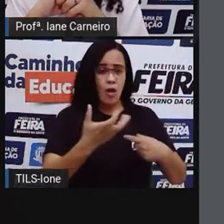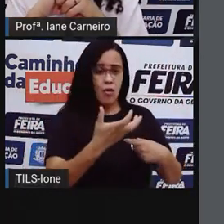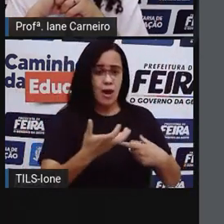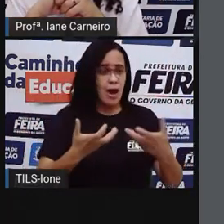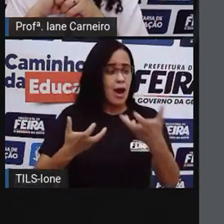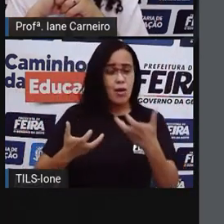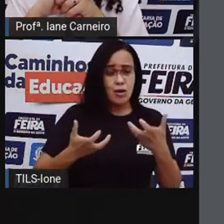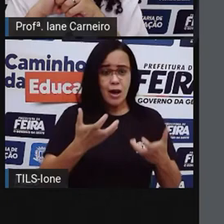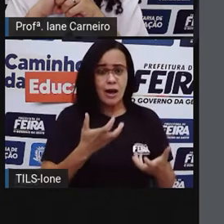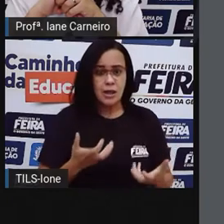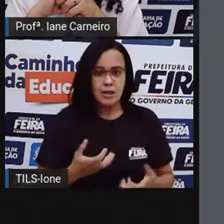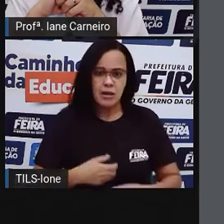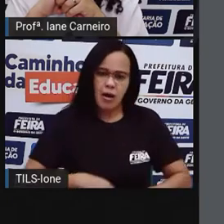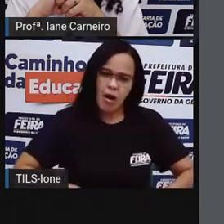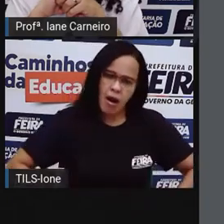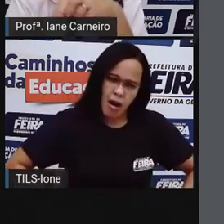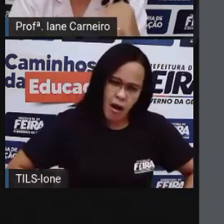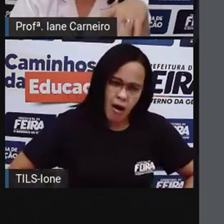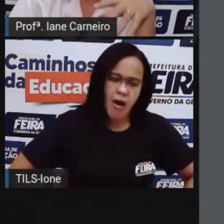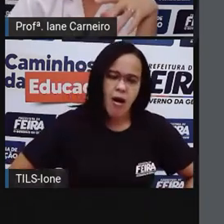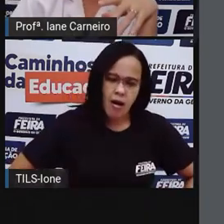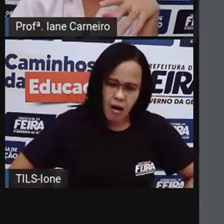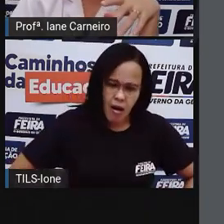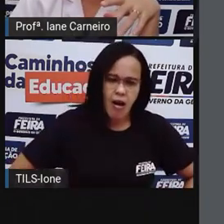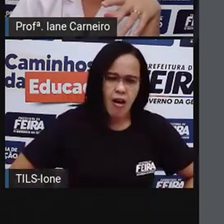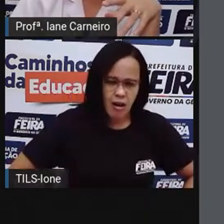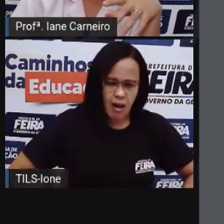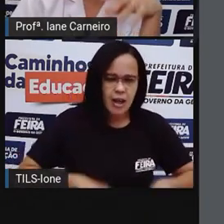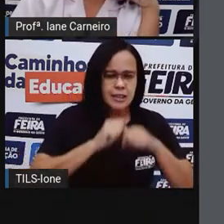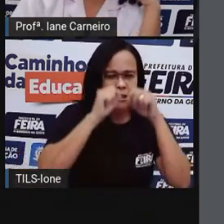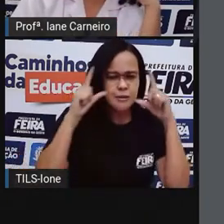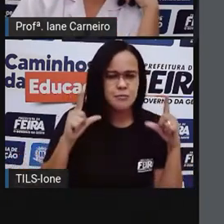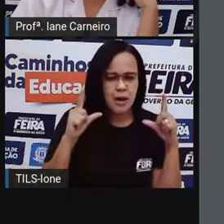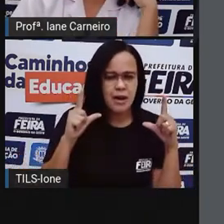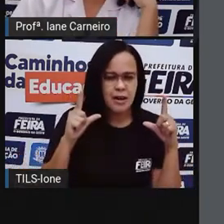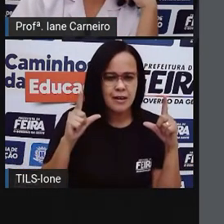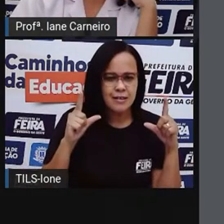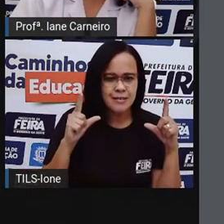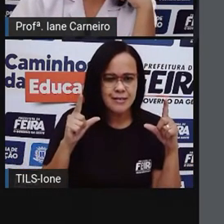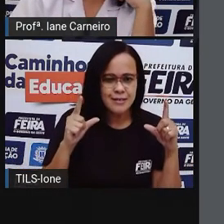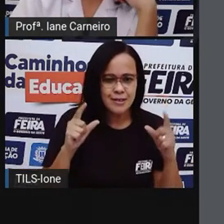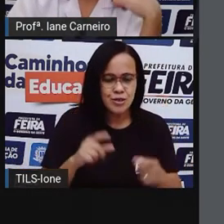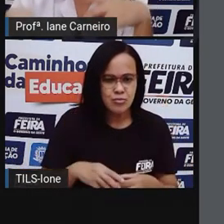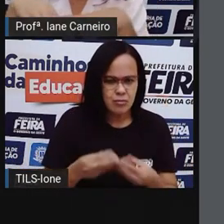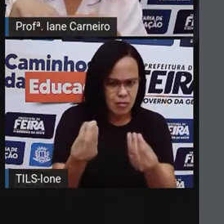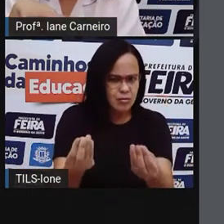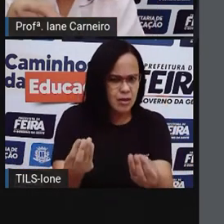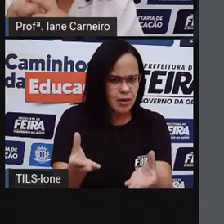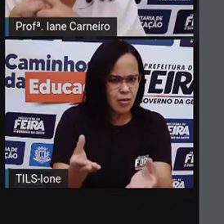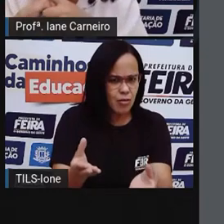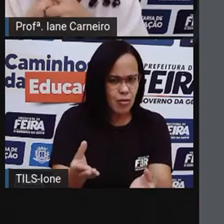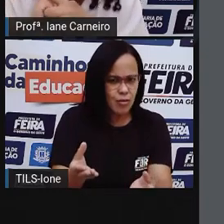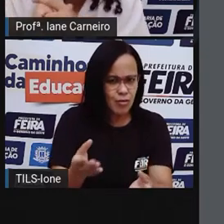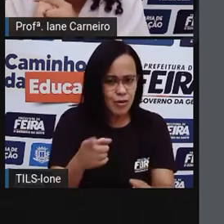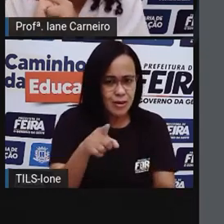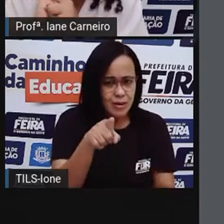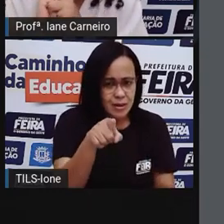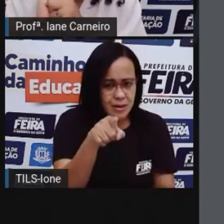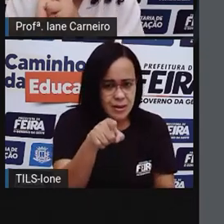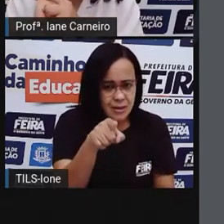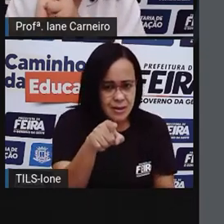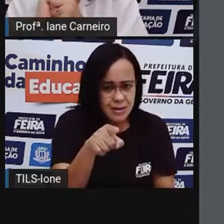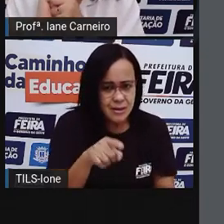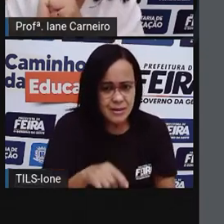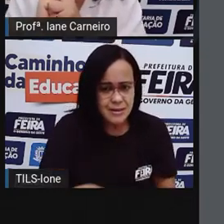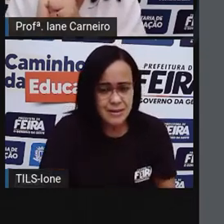Olha para a cara dos espertinhos. E aí, será que ela deu? A galinha ruiva